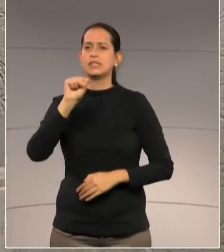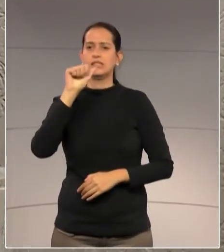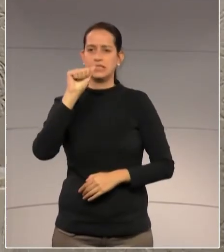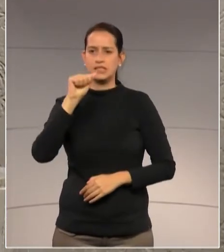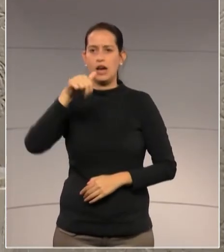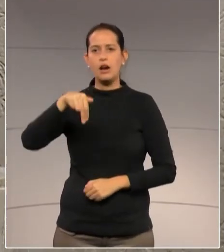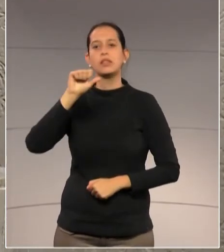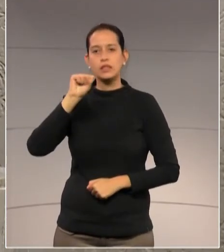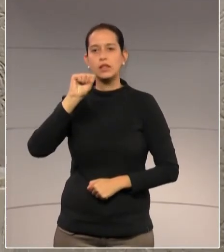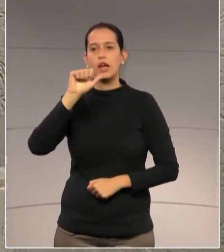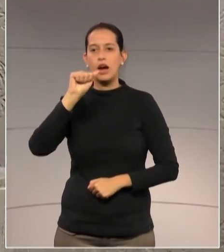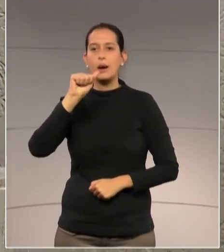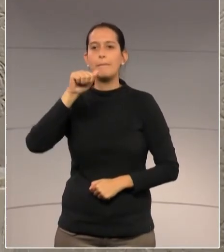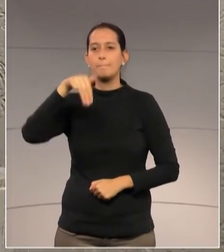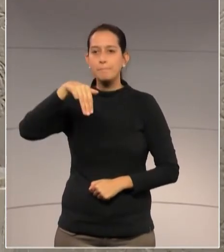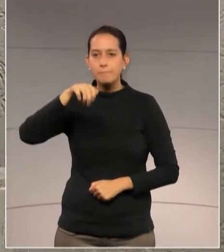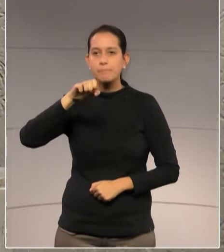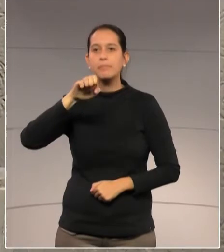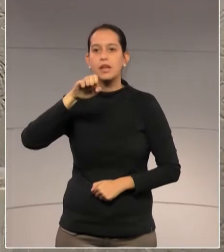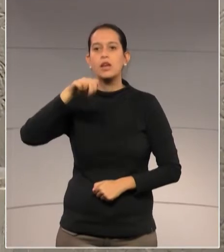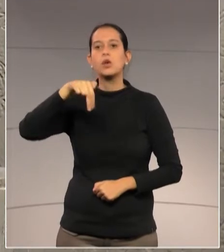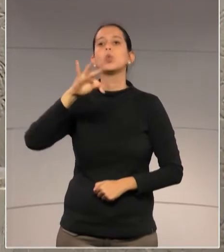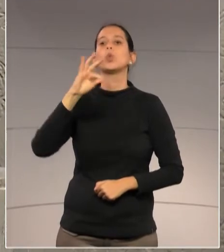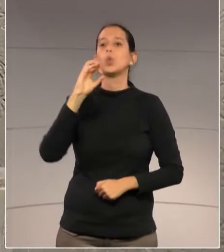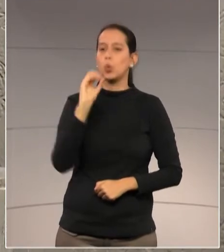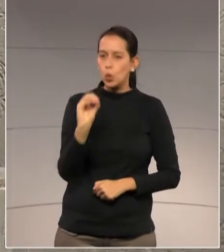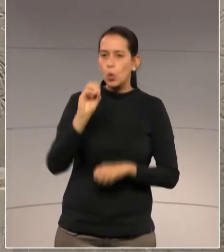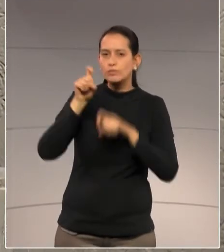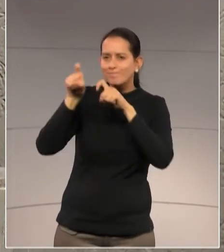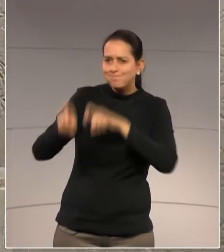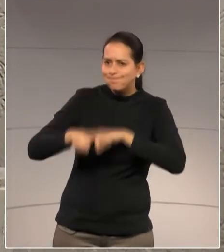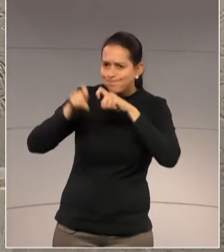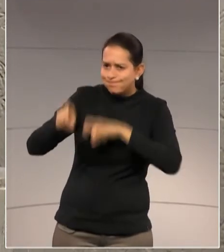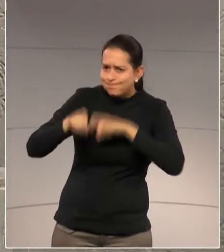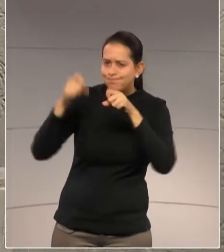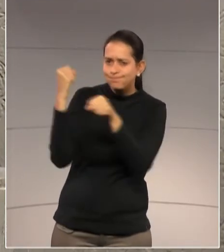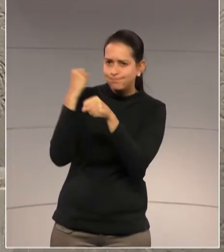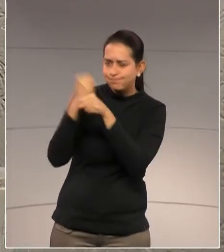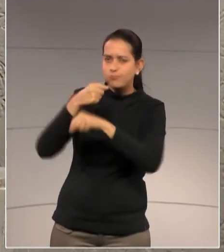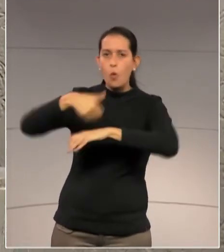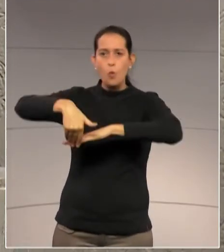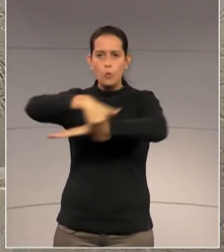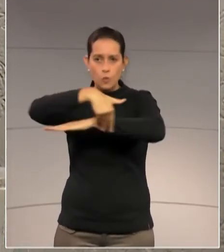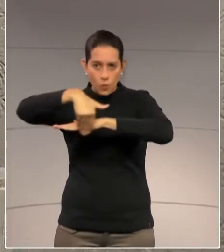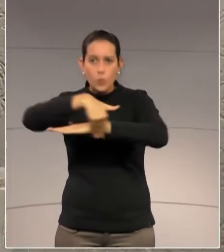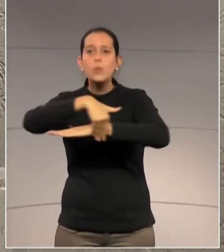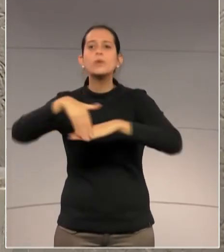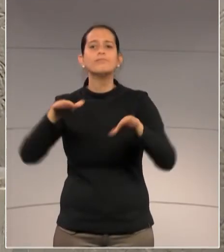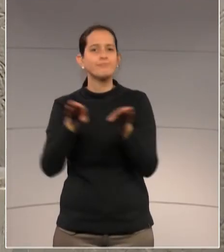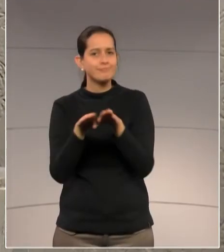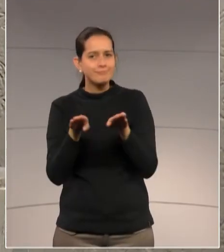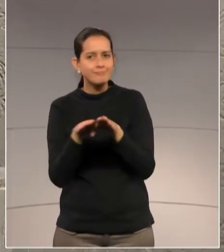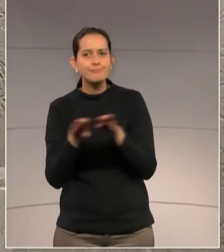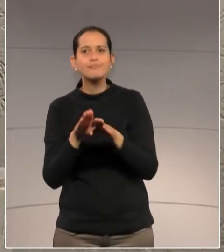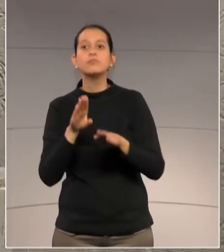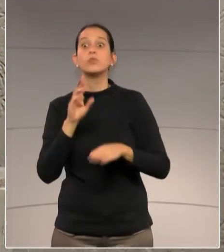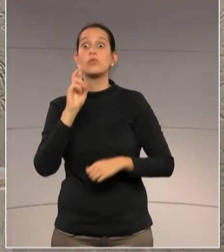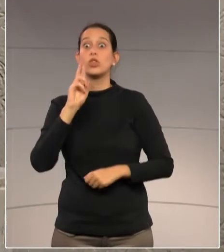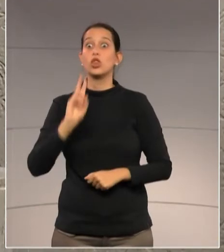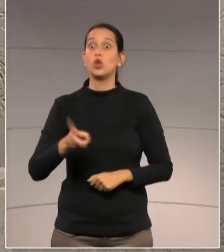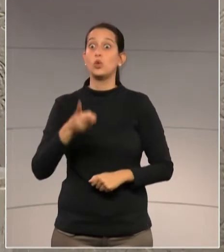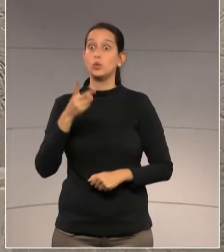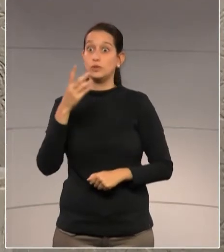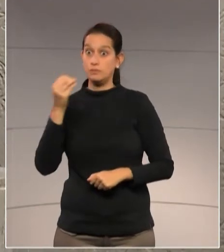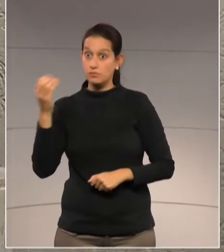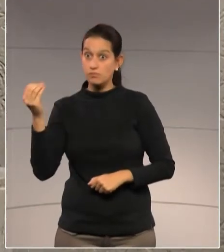e melhoria das estradas vicinais rurais. Hoje, quase 200 quilômetros de estradas que antes estavam, muitas